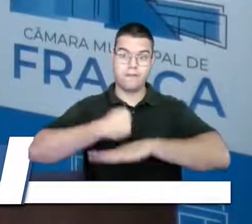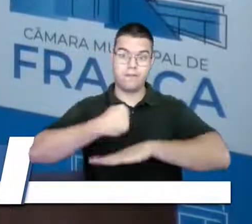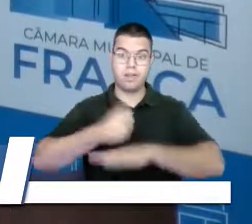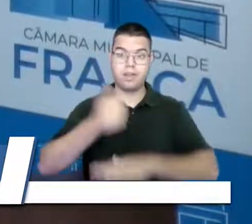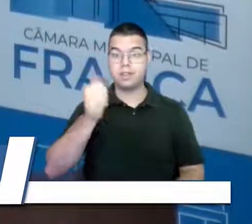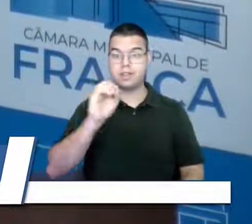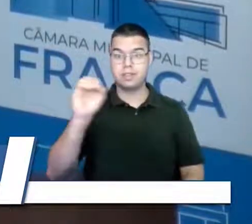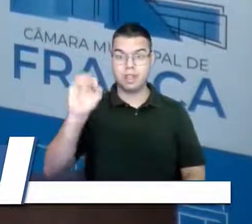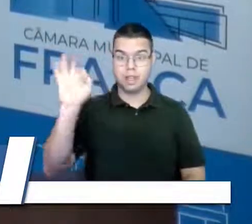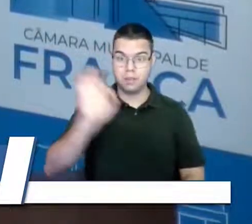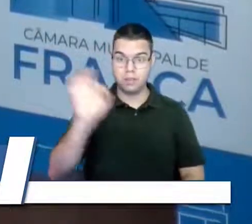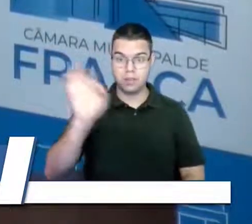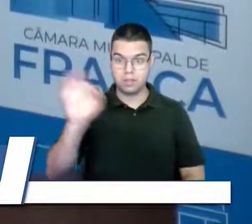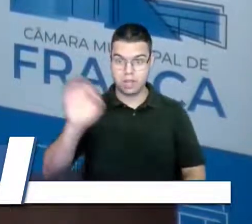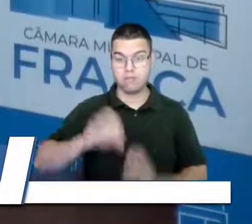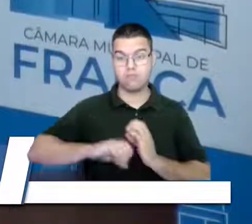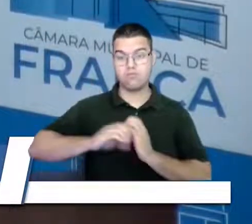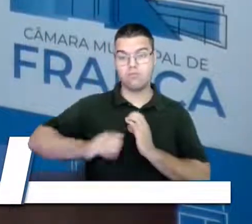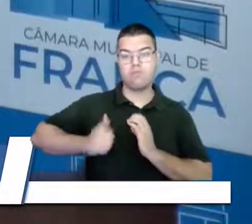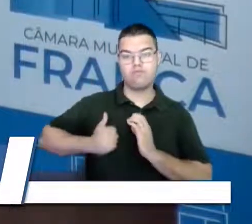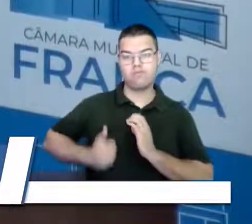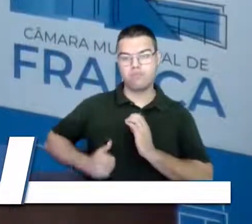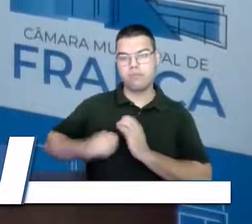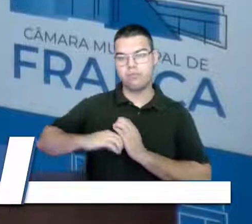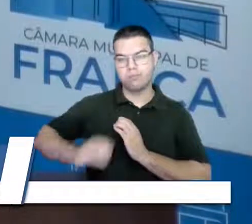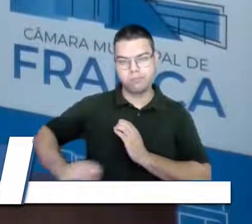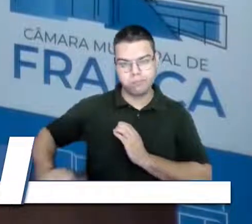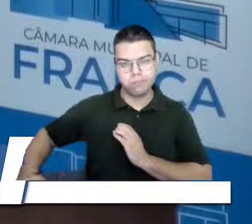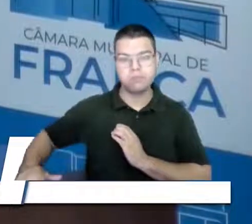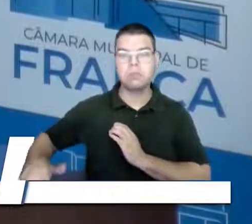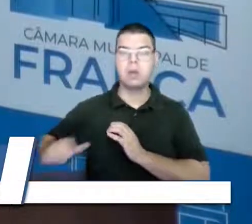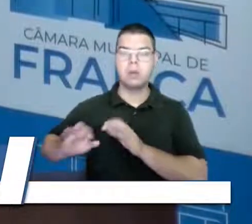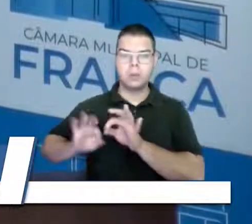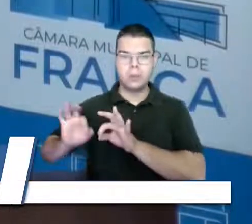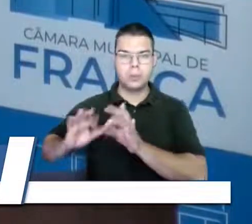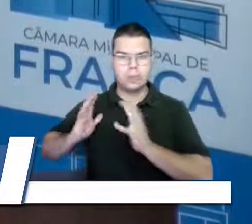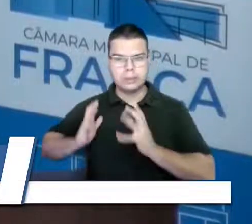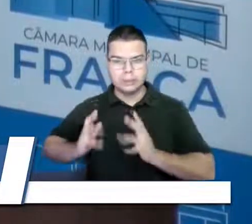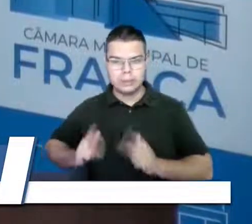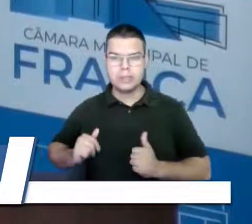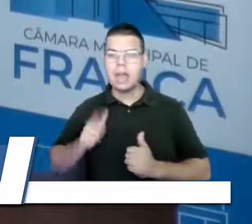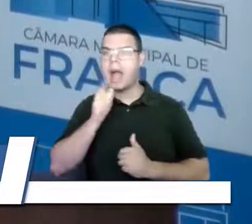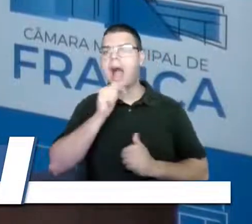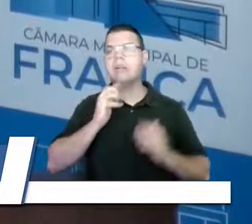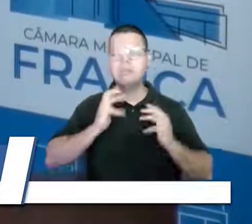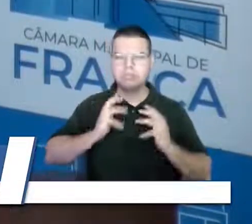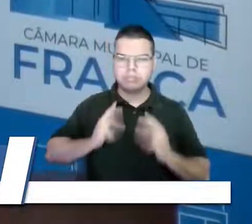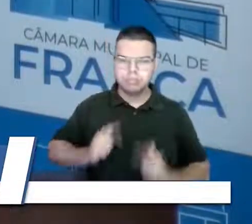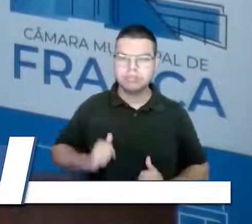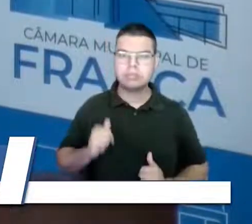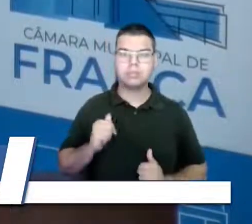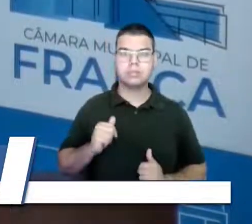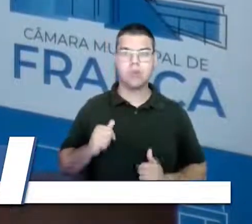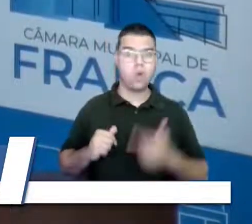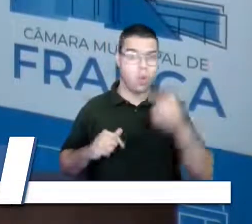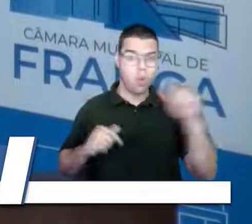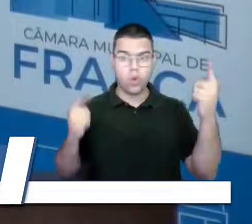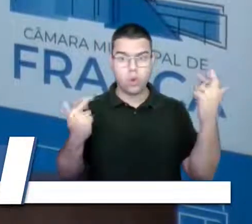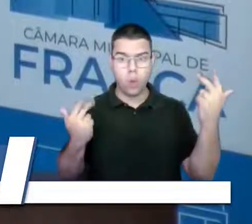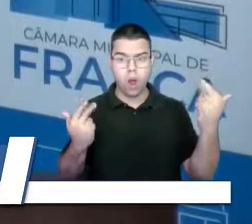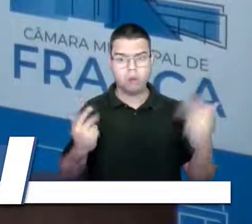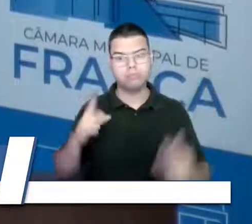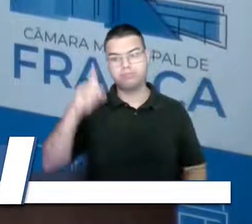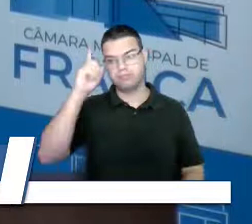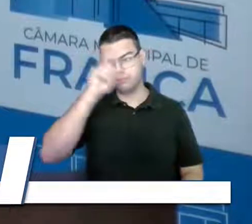coletado e tratado, ou água tratada, não é para qualquer um. A Sabesp, daqui de Franca, ela foi, por sete anos consecutivos,